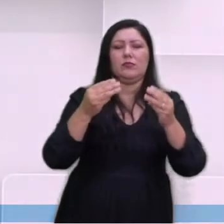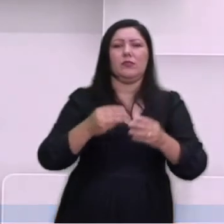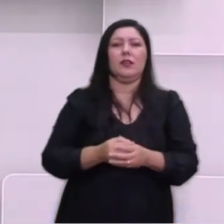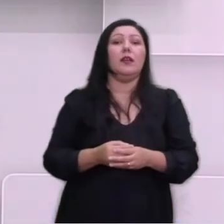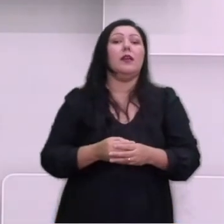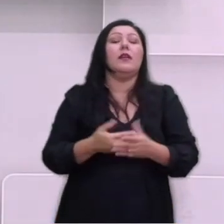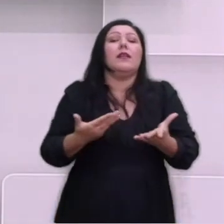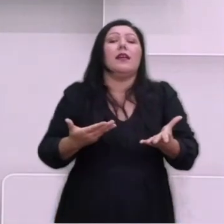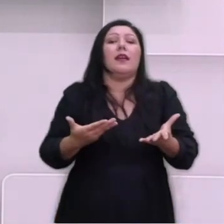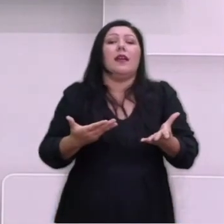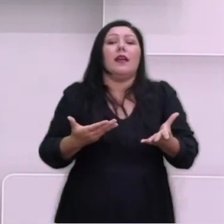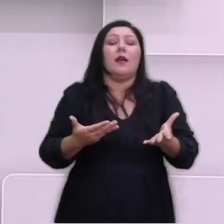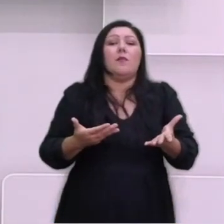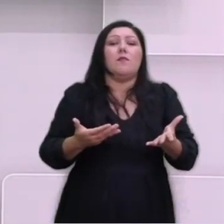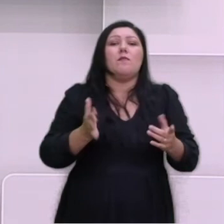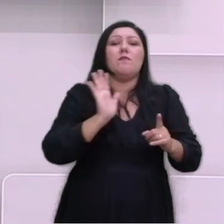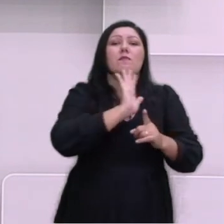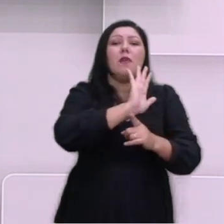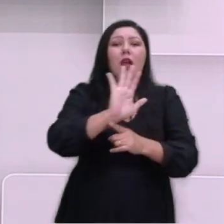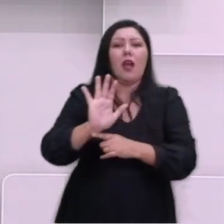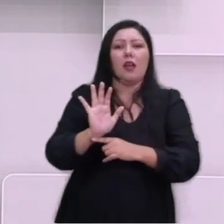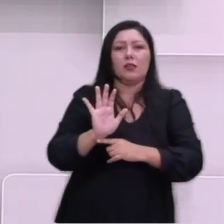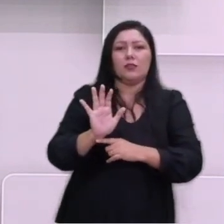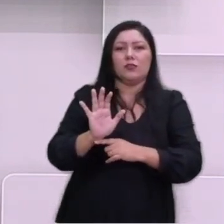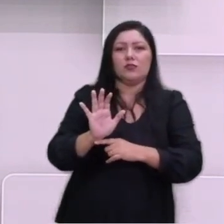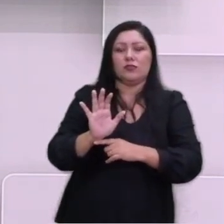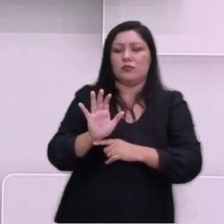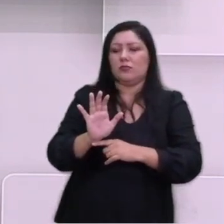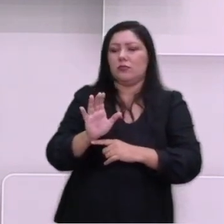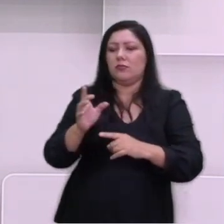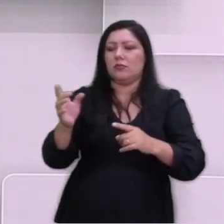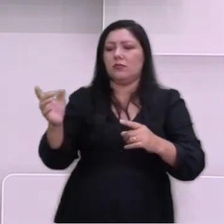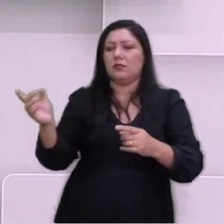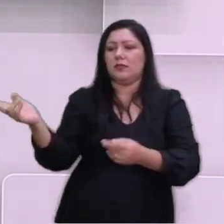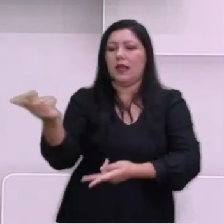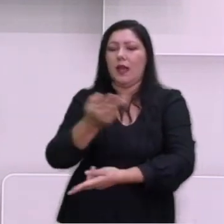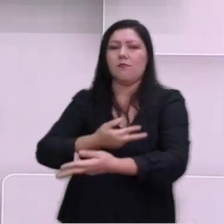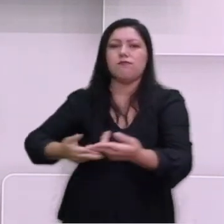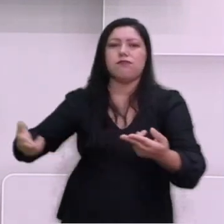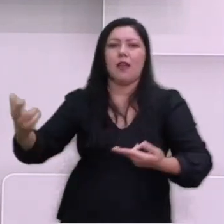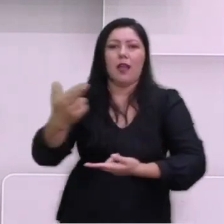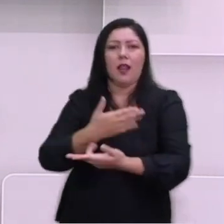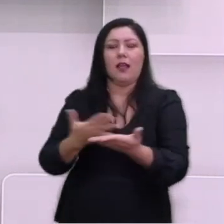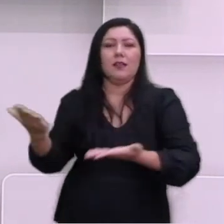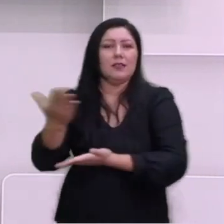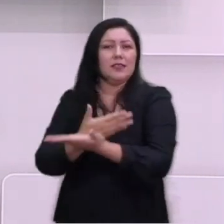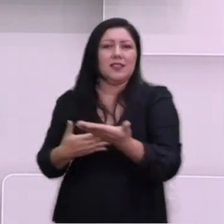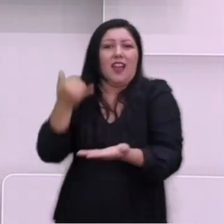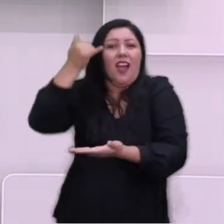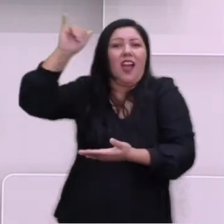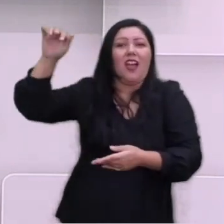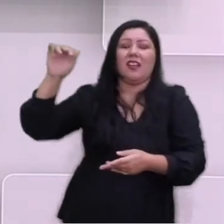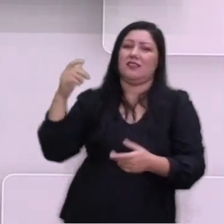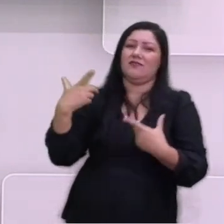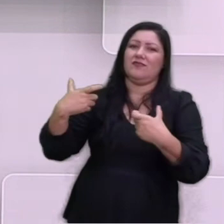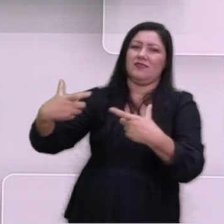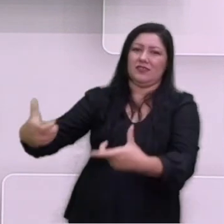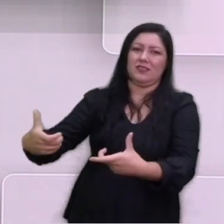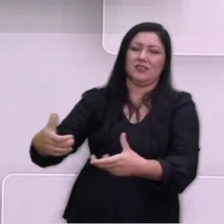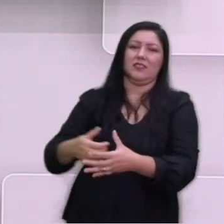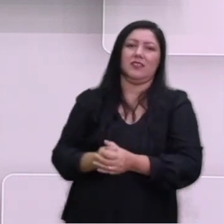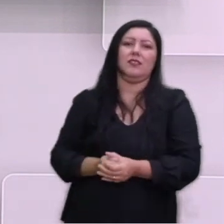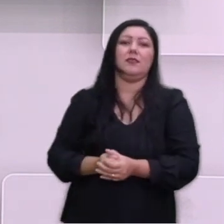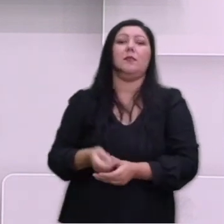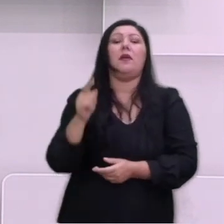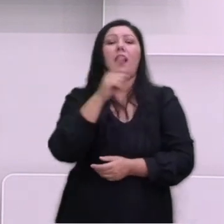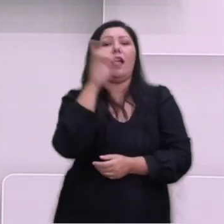instrumento diplomático entre as nações para evitar a guerra. No entanto, o grande vencedor da contenda foram os Estados Unidos,